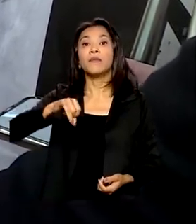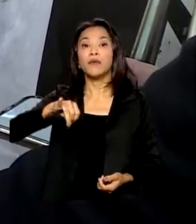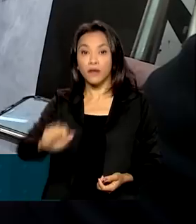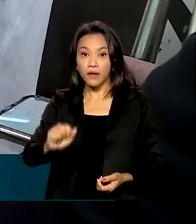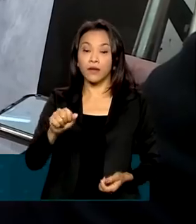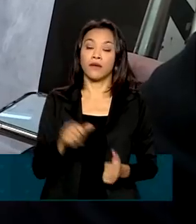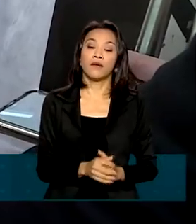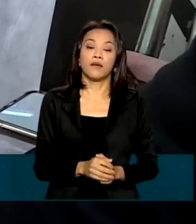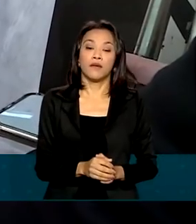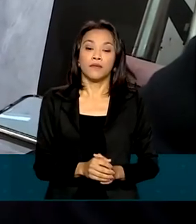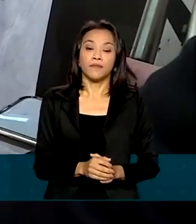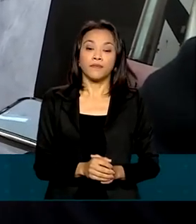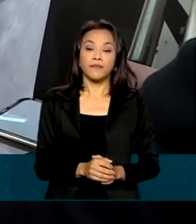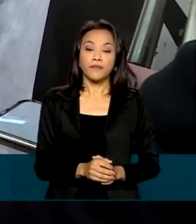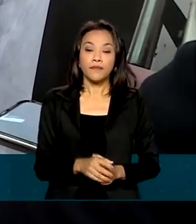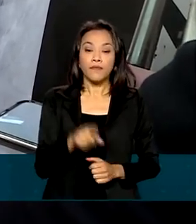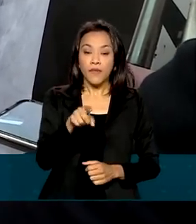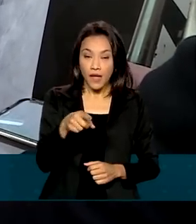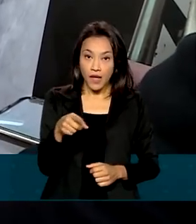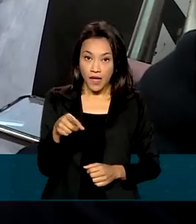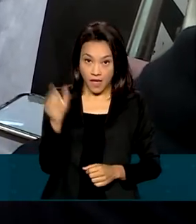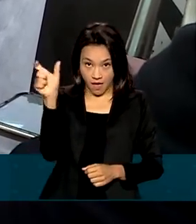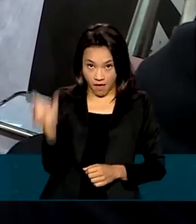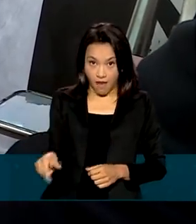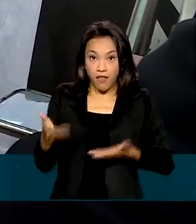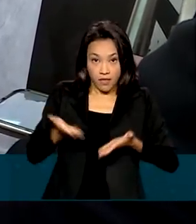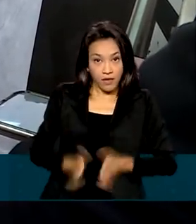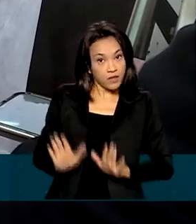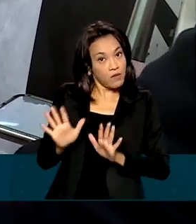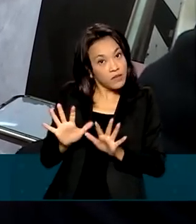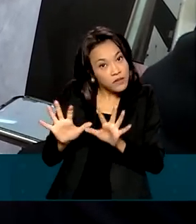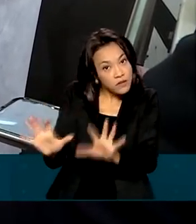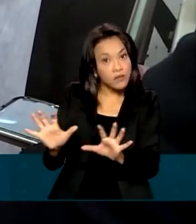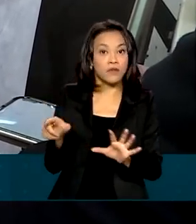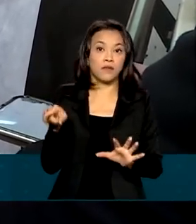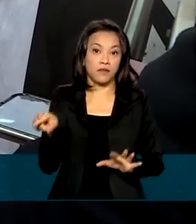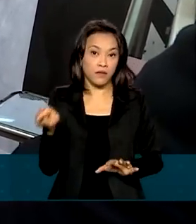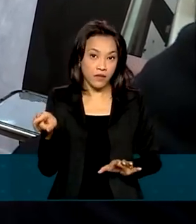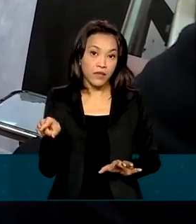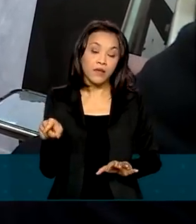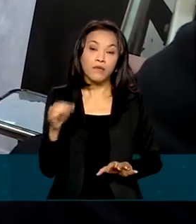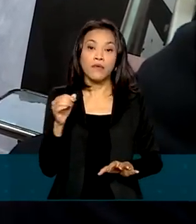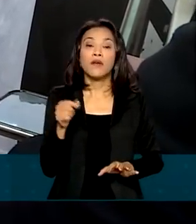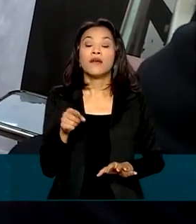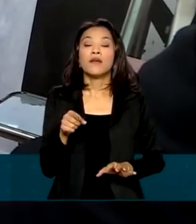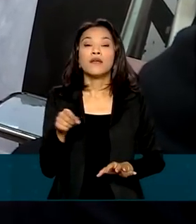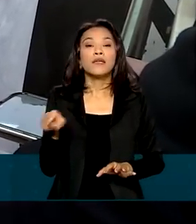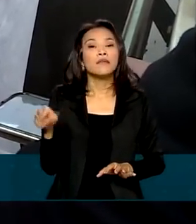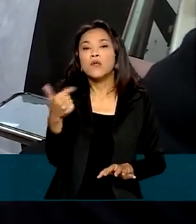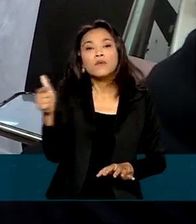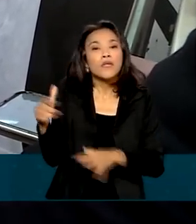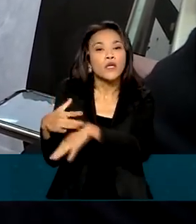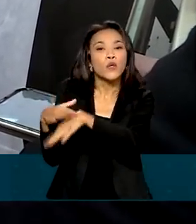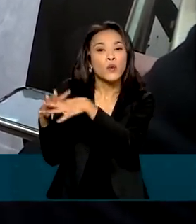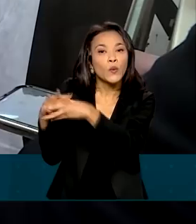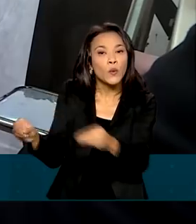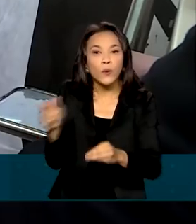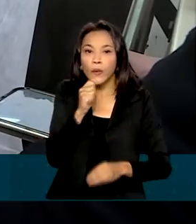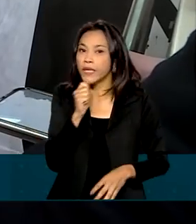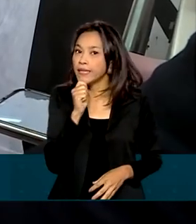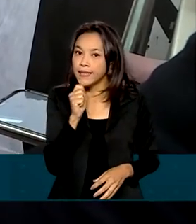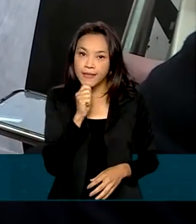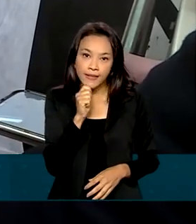né, para doar. E ela já nasceu com isso, né? Para quem não sabe, não tem cura ainda,